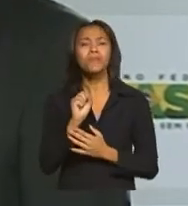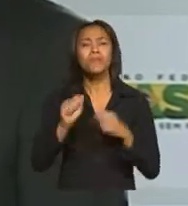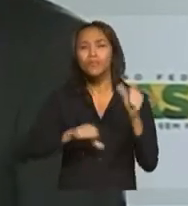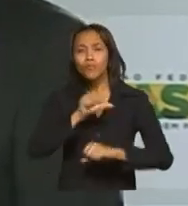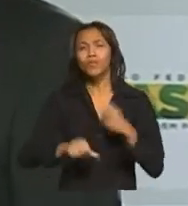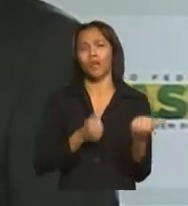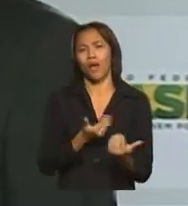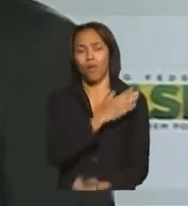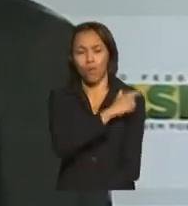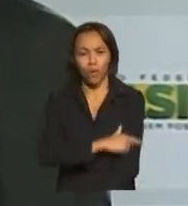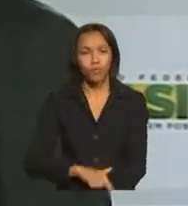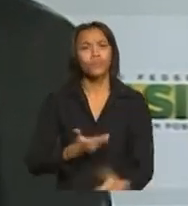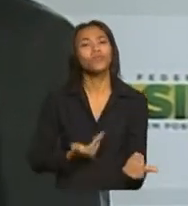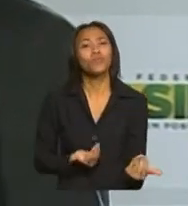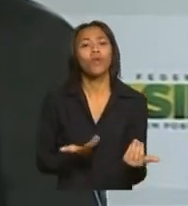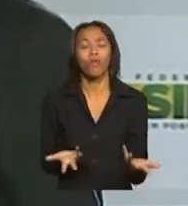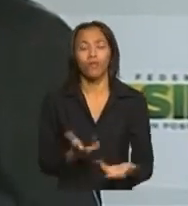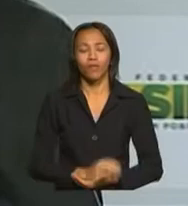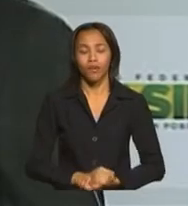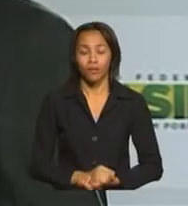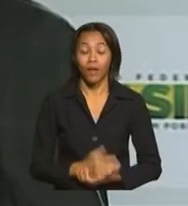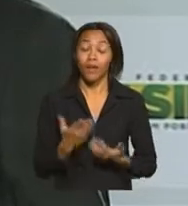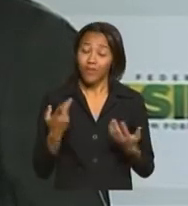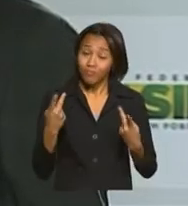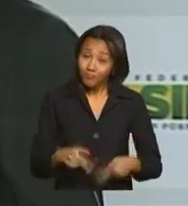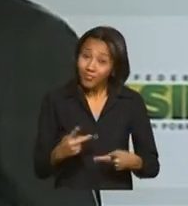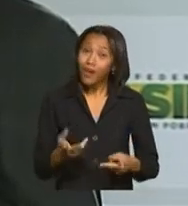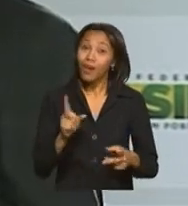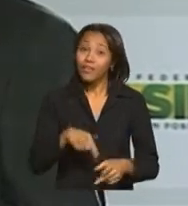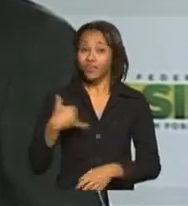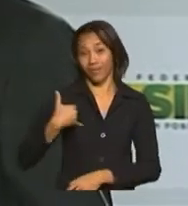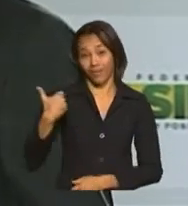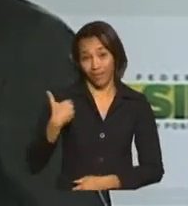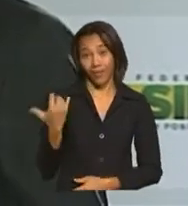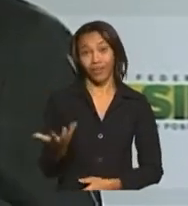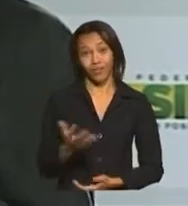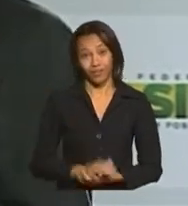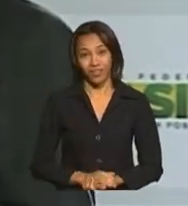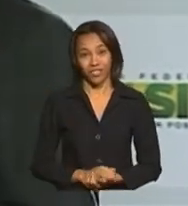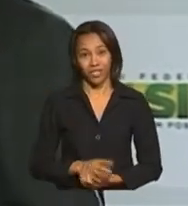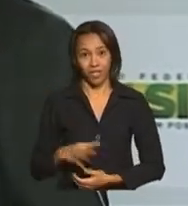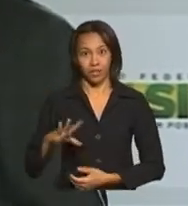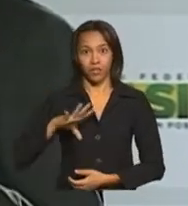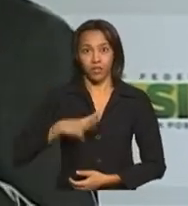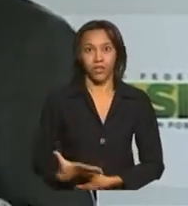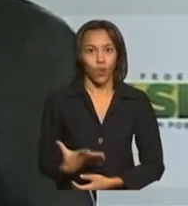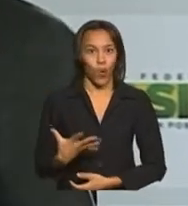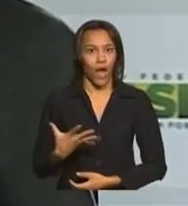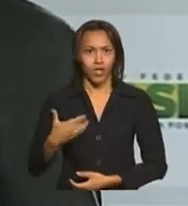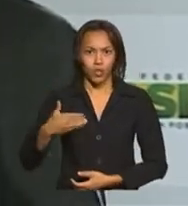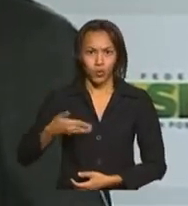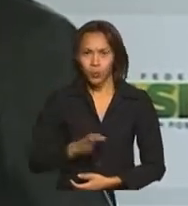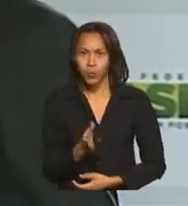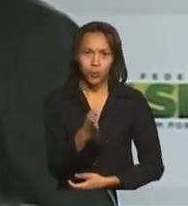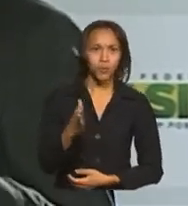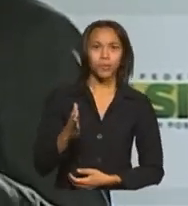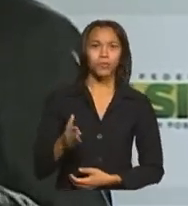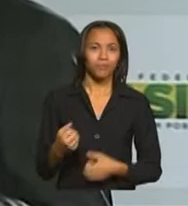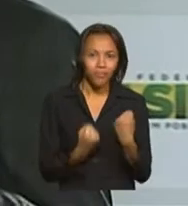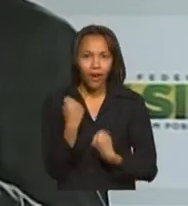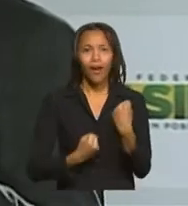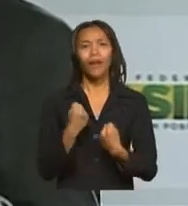desses jovens especificamente? Pela própria natureza da idade, da impetuosidade, da ousadia do jovem,